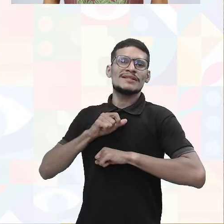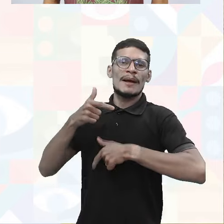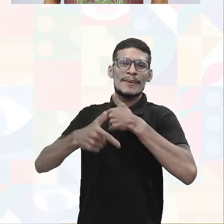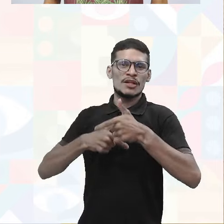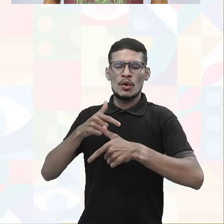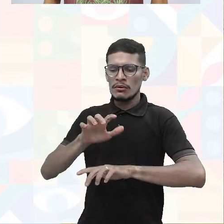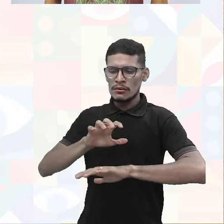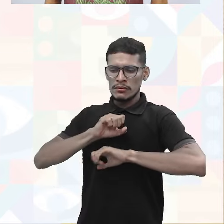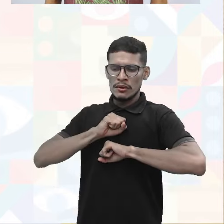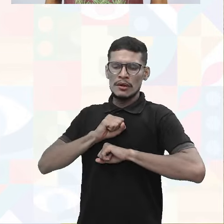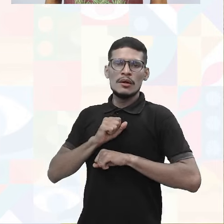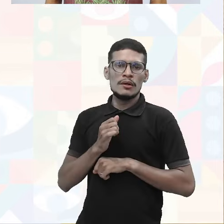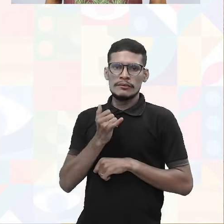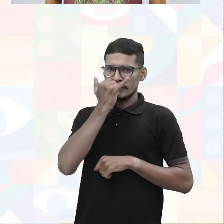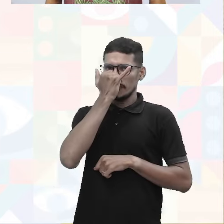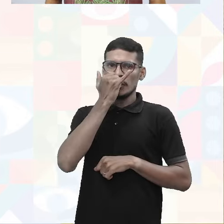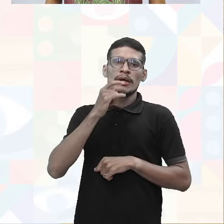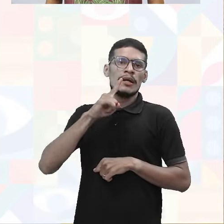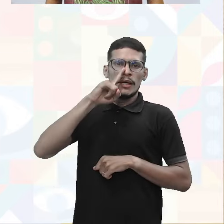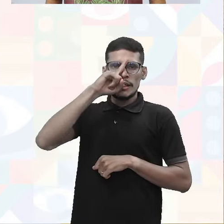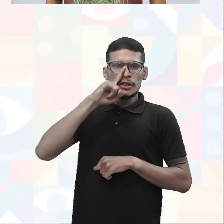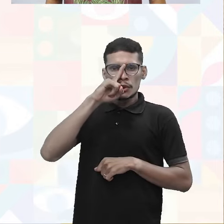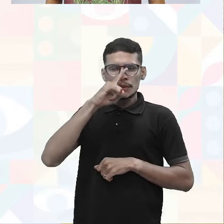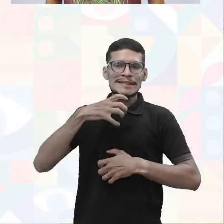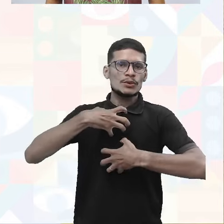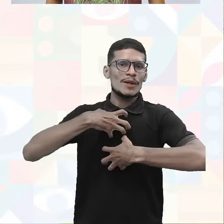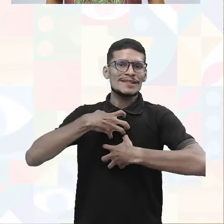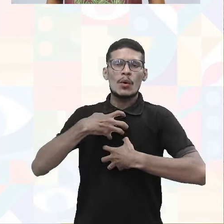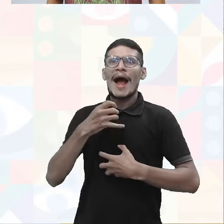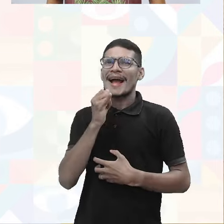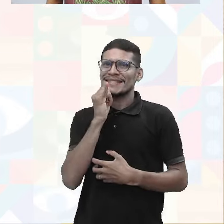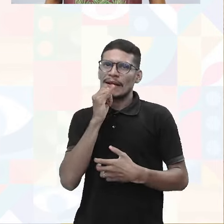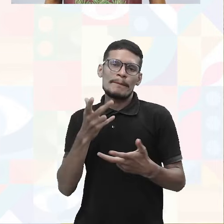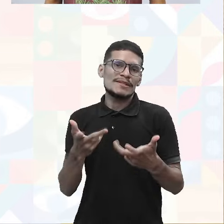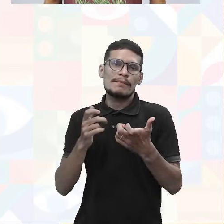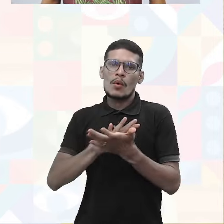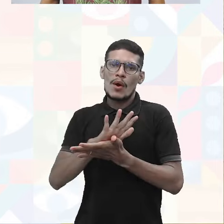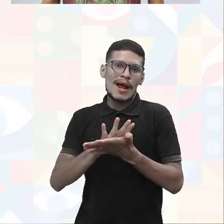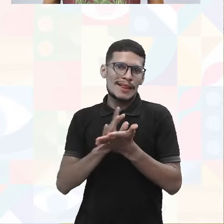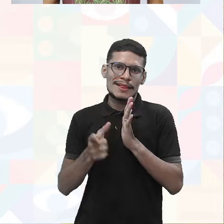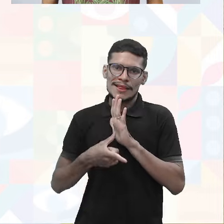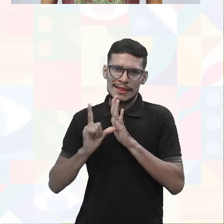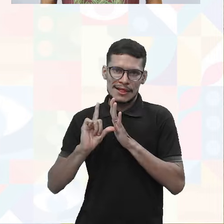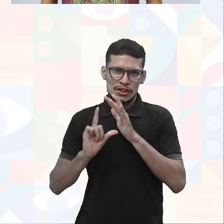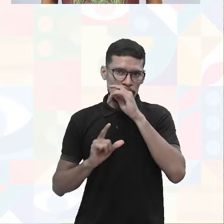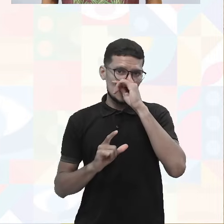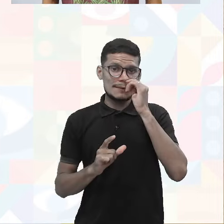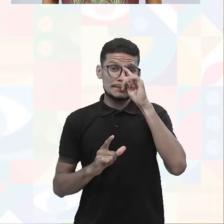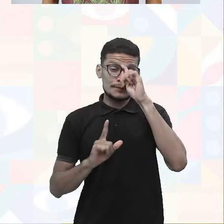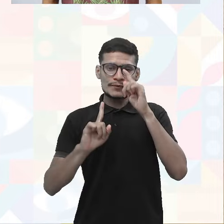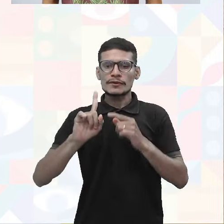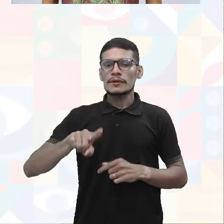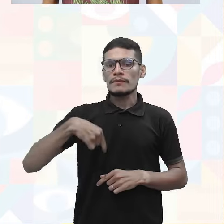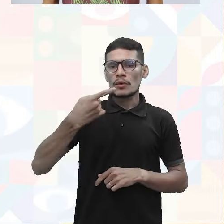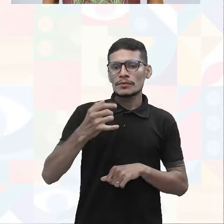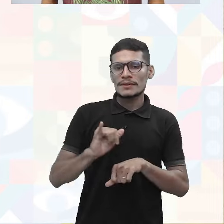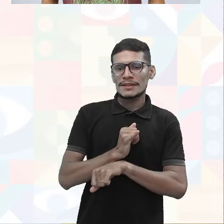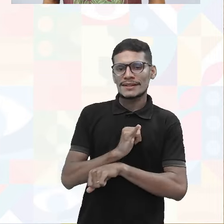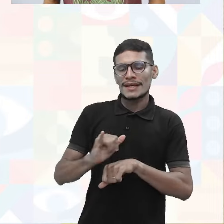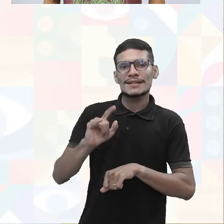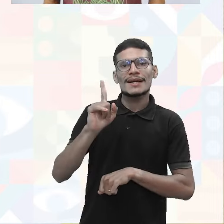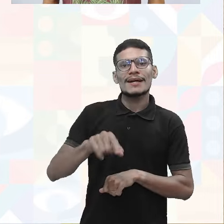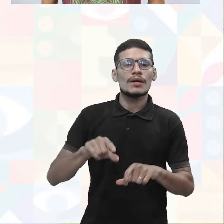novos riscos, a novas situações das quais não tenham sido, vamos dizer assim, observadas antes. A próxima técnica vai ser o quê?